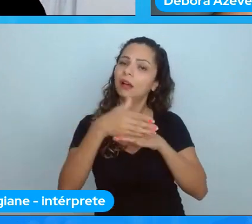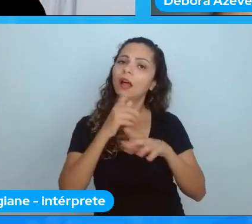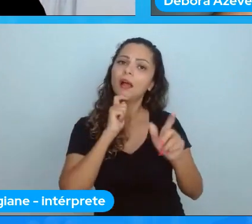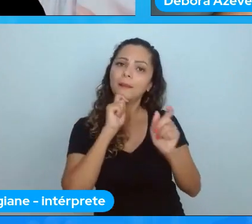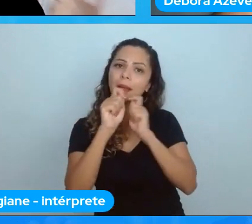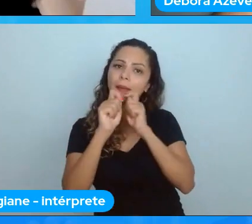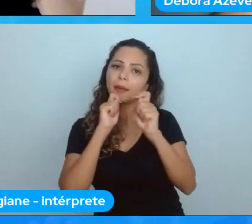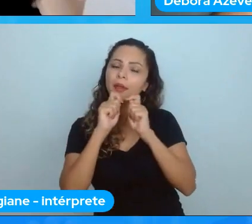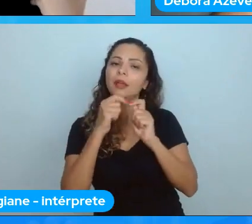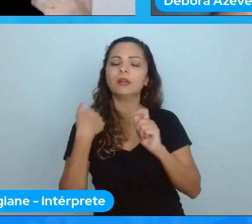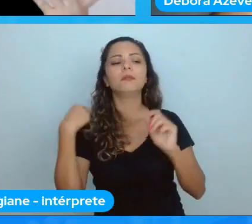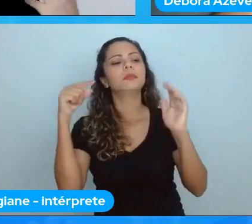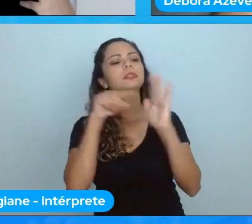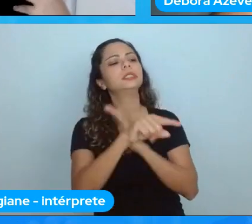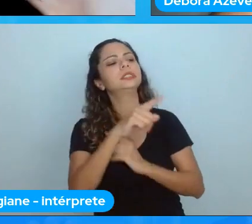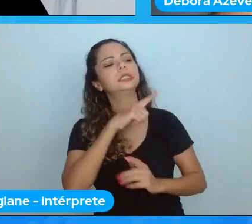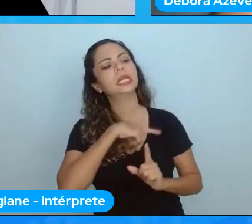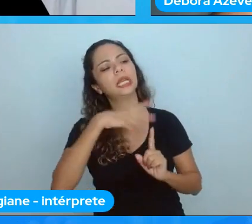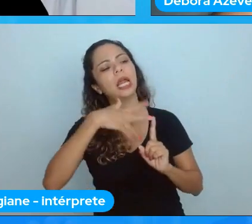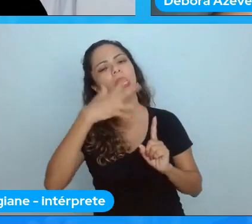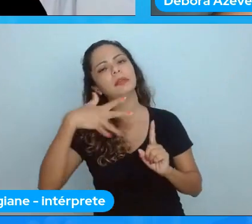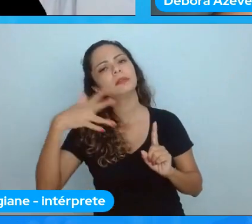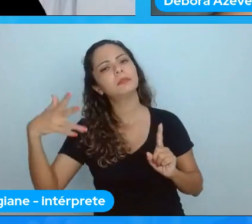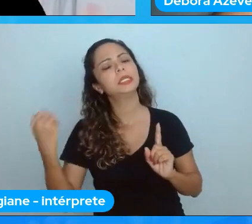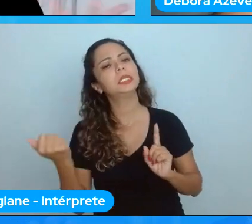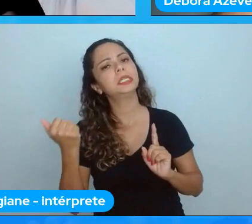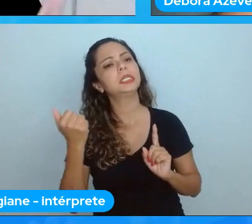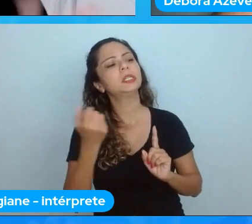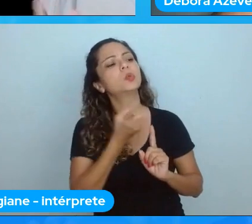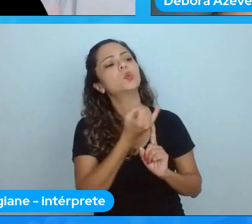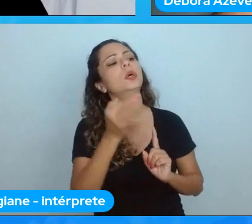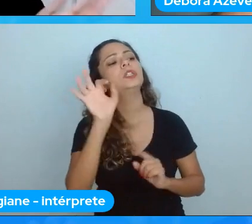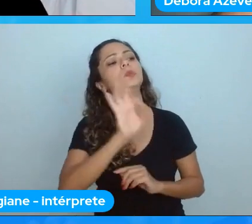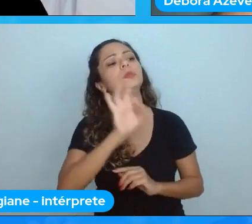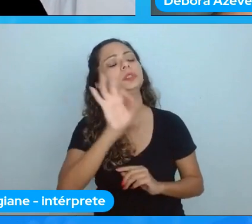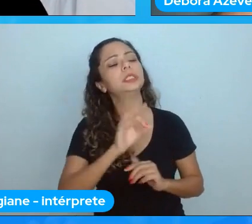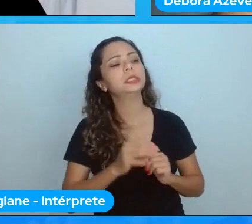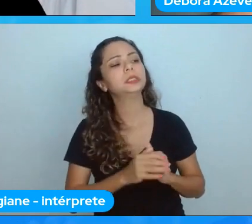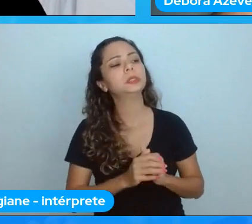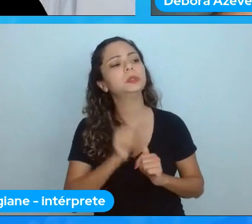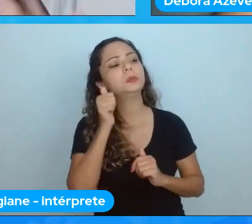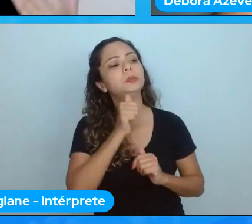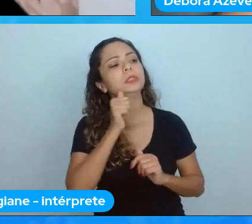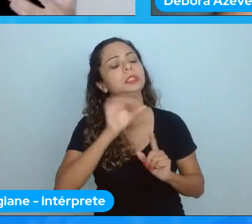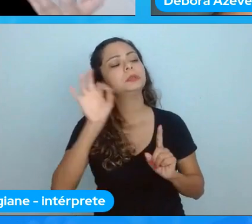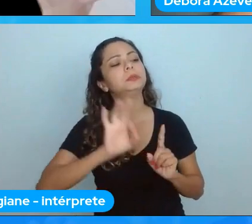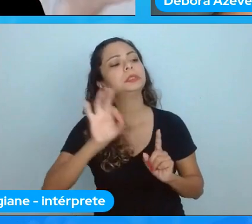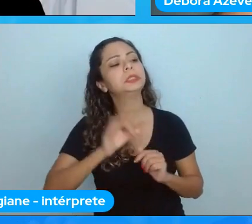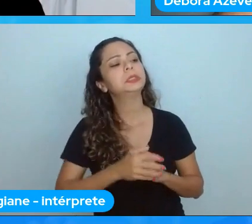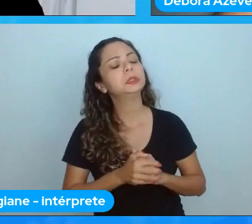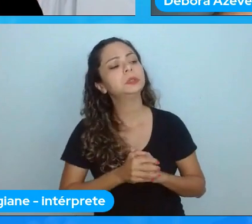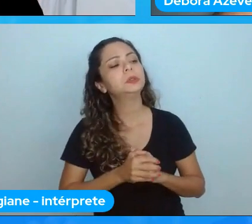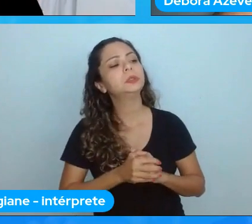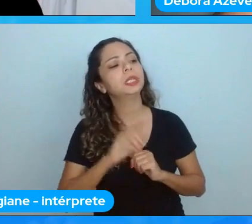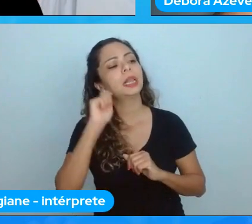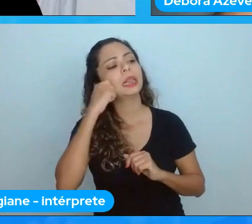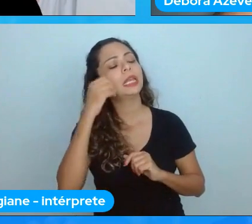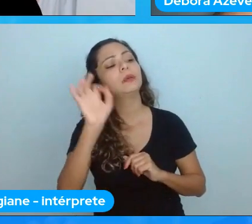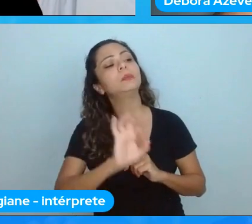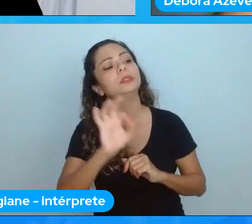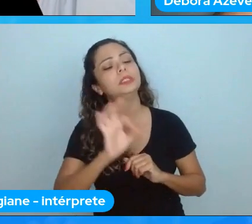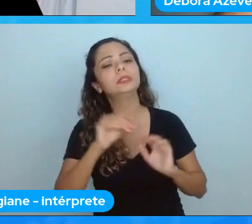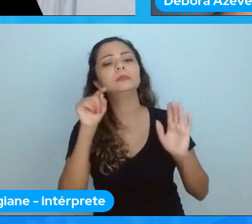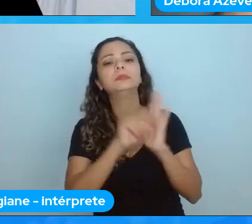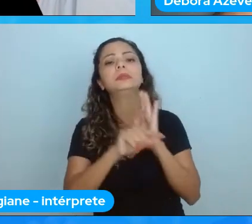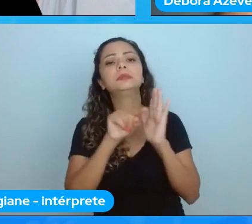LGBTs ou então de mulheres de pessoas negras da sua empresa e a empresa a pessoa não tinha noção ah mas quais são as iniciativas